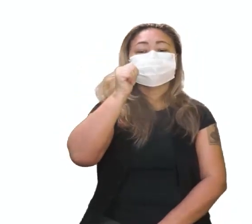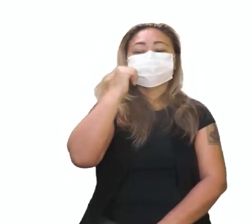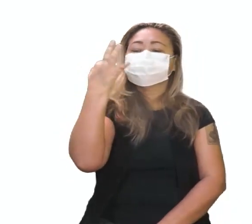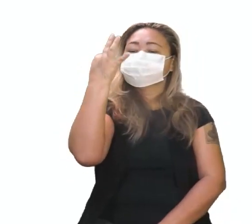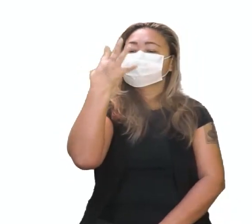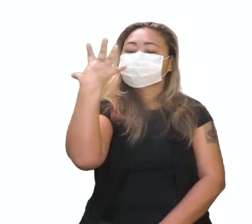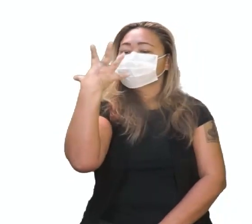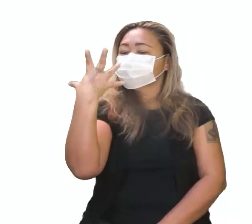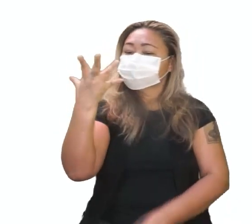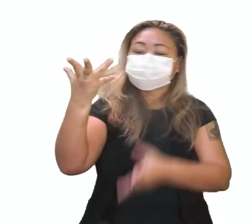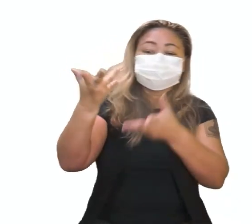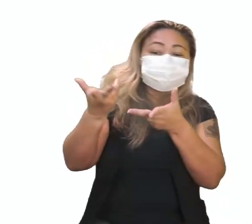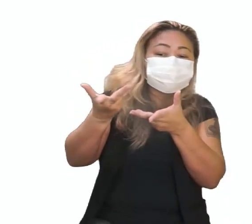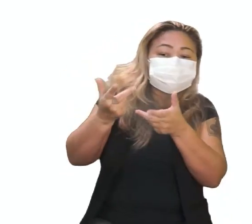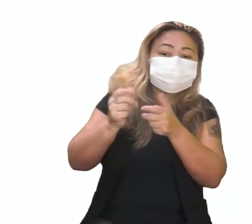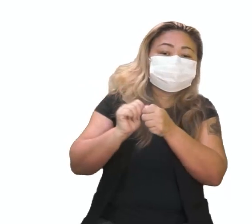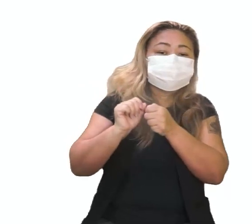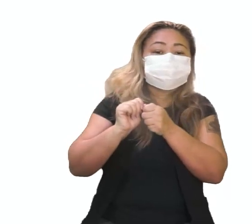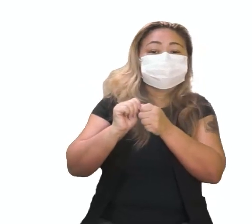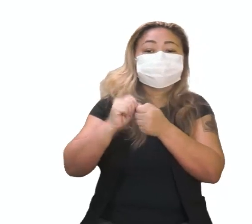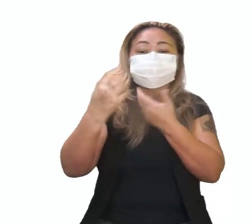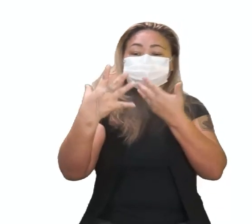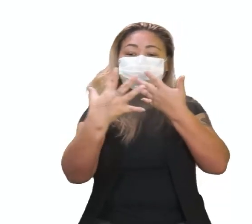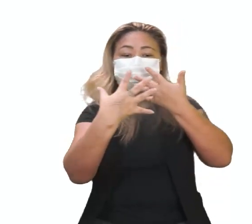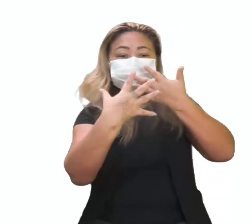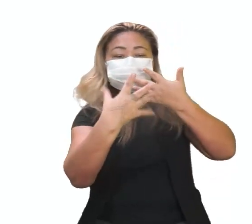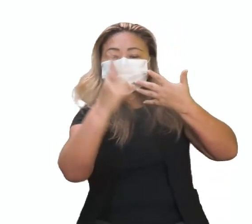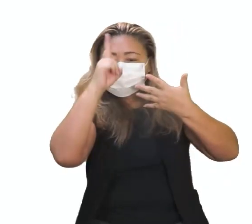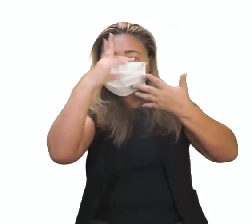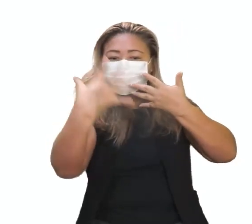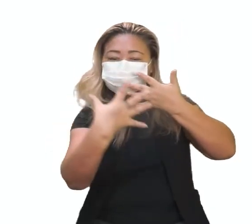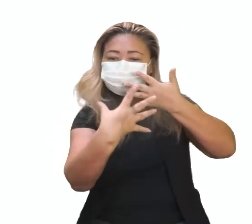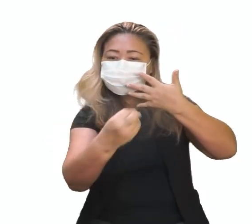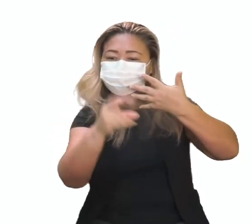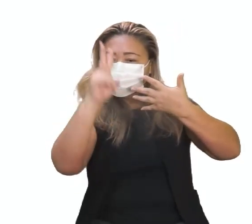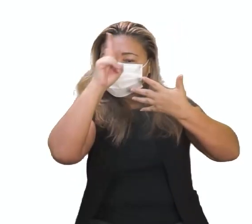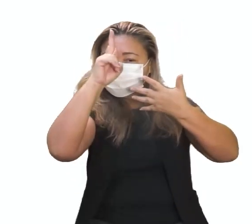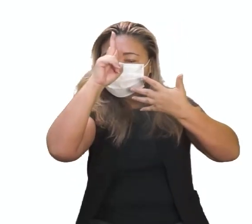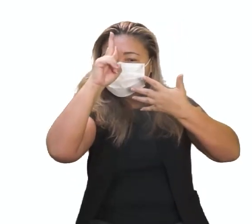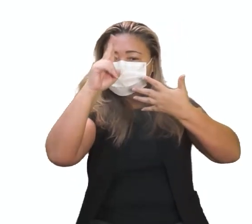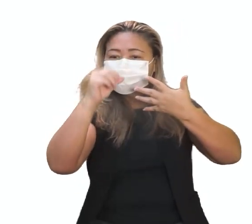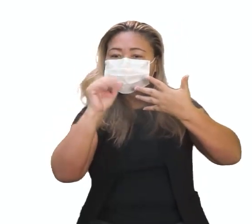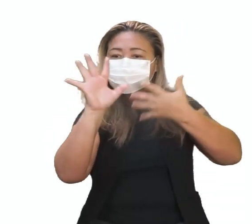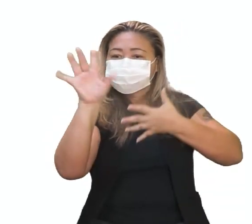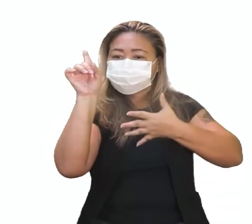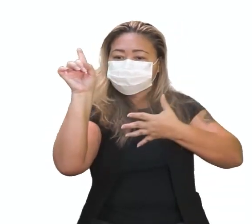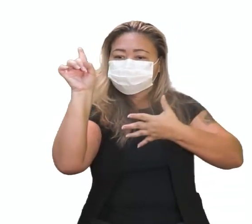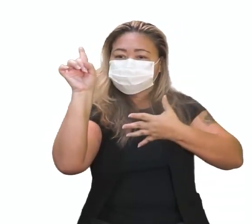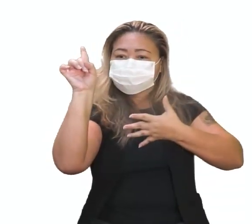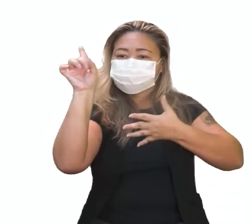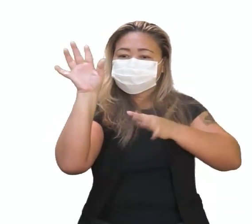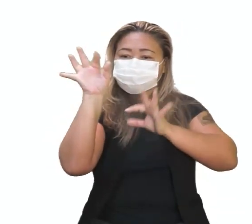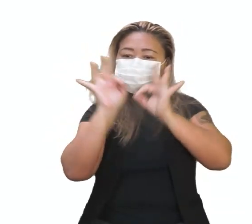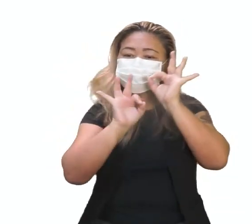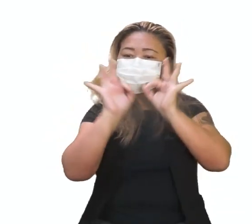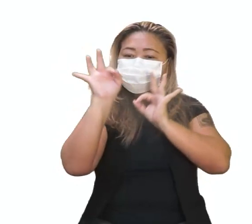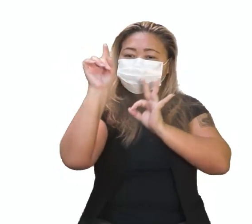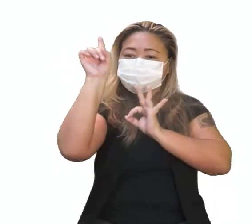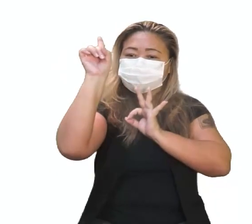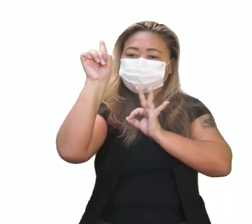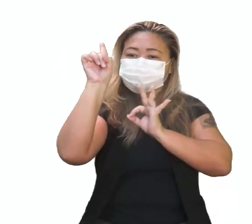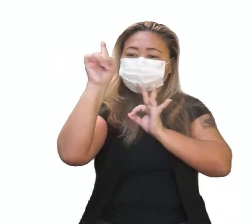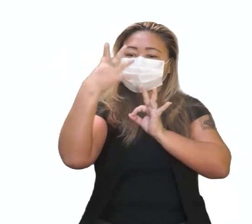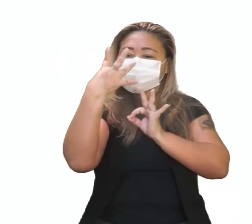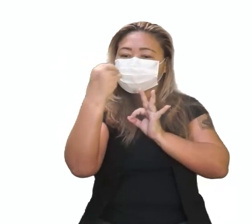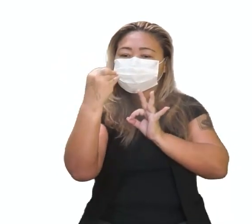maravilhosa. E o raio-x que ela tirou... Lembra que a gente falou na aula que ela tava pesquisando essa